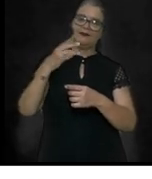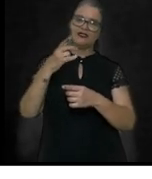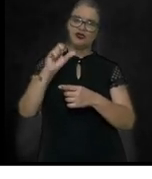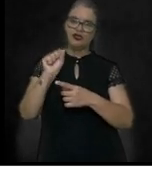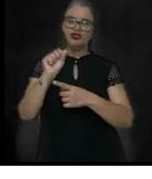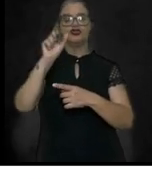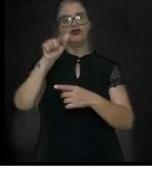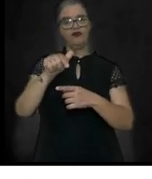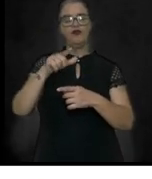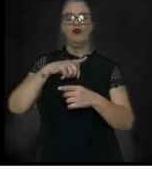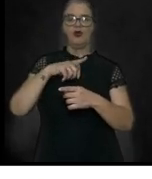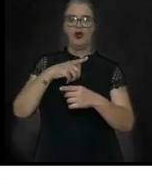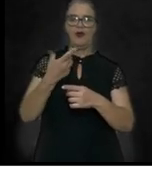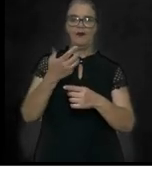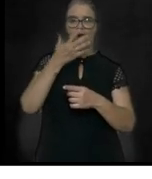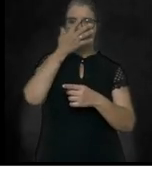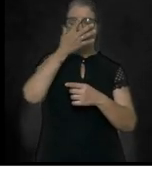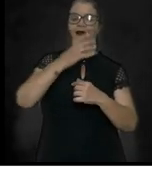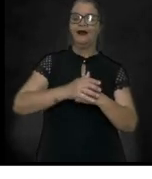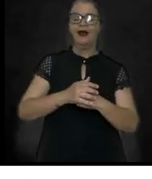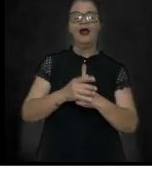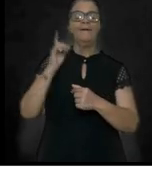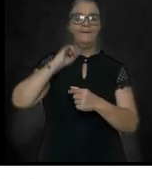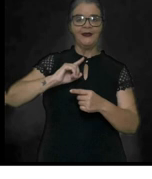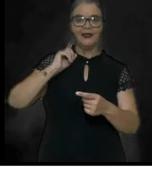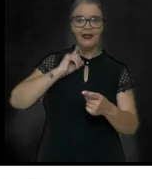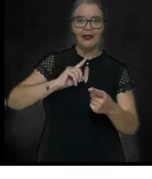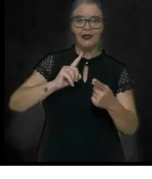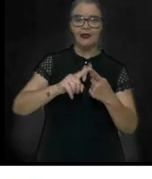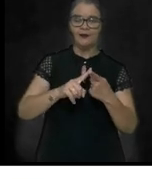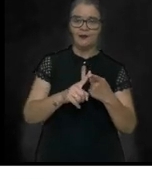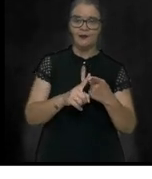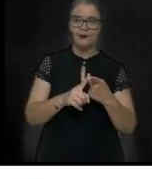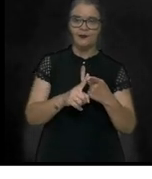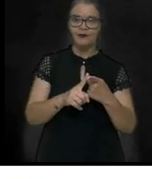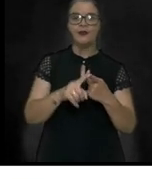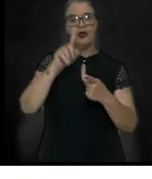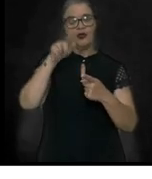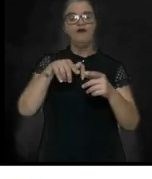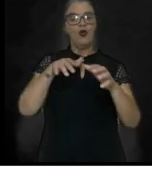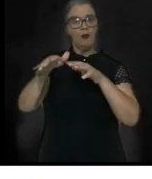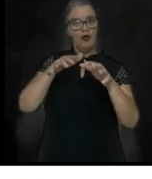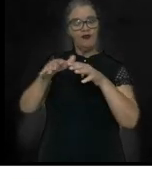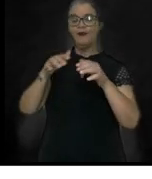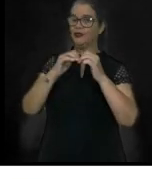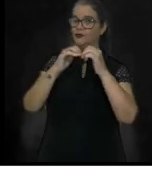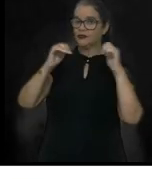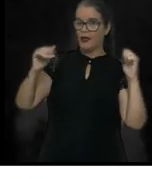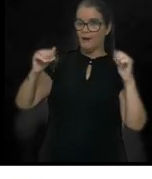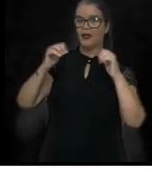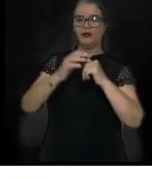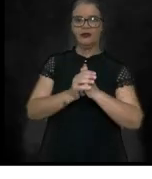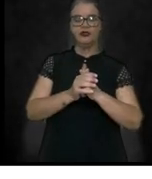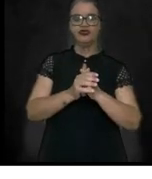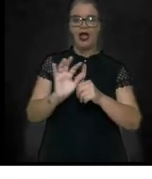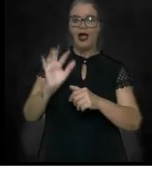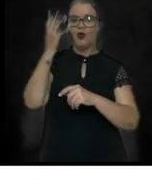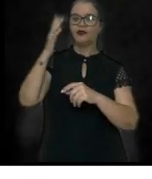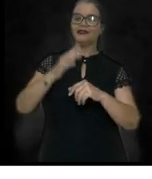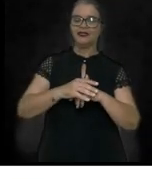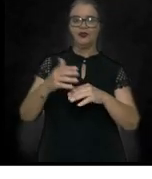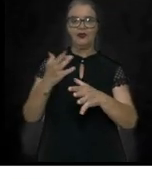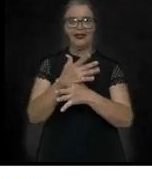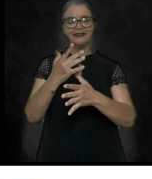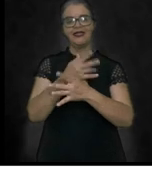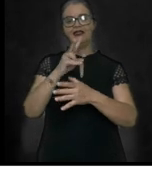cojuração mineira, que foi um movimento separatista ocorrido na cidade de Vila Rica, em Minas